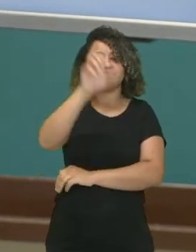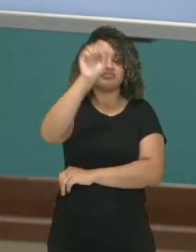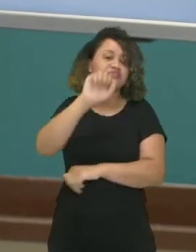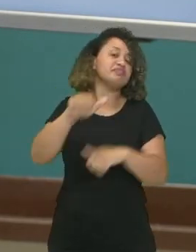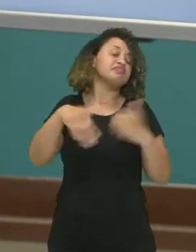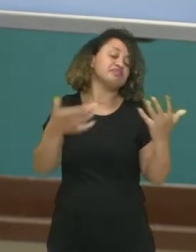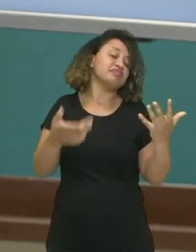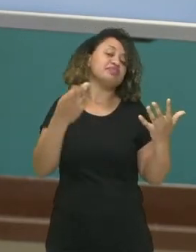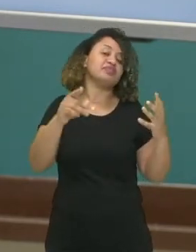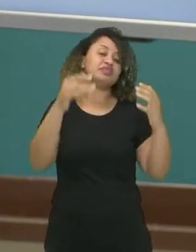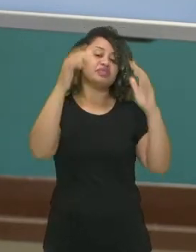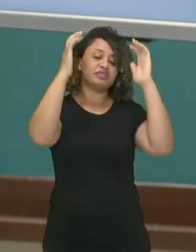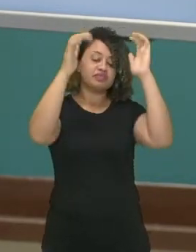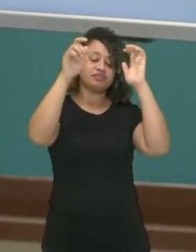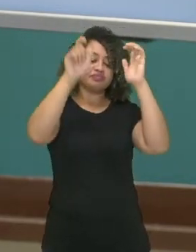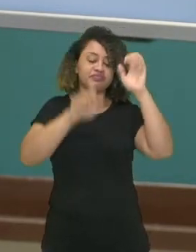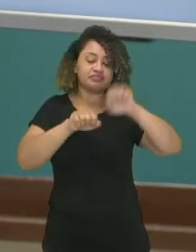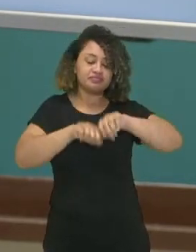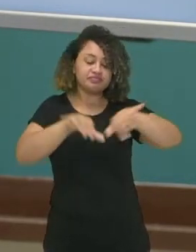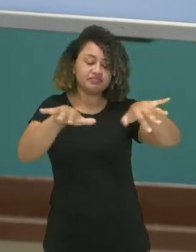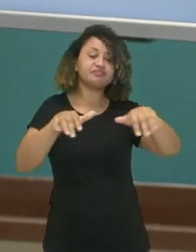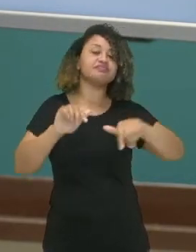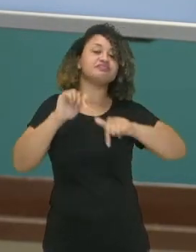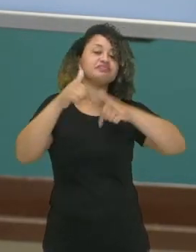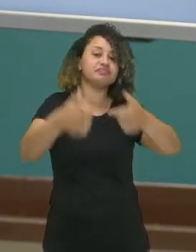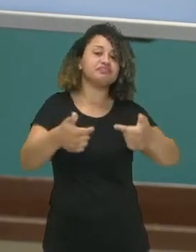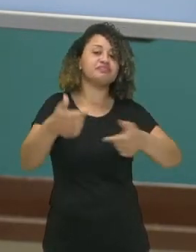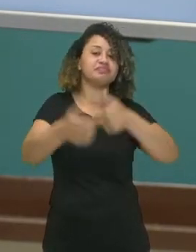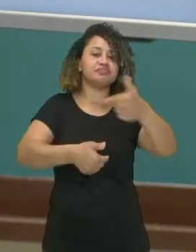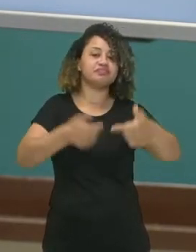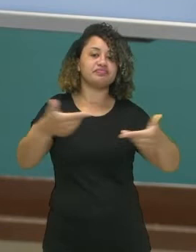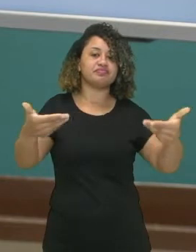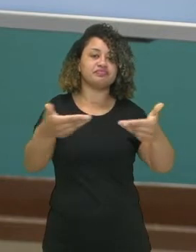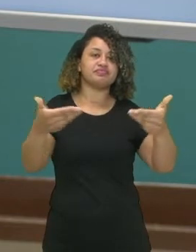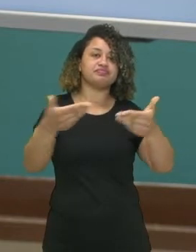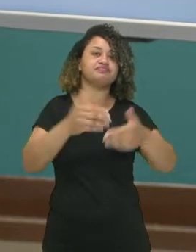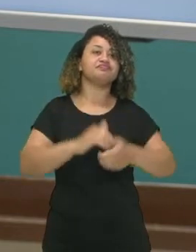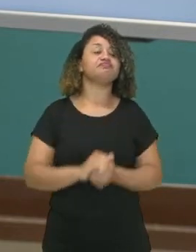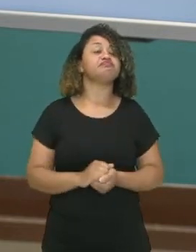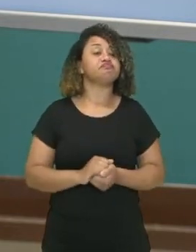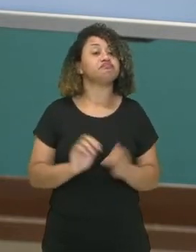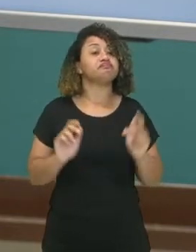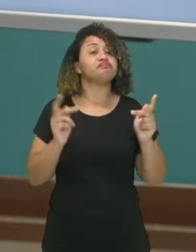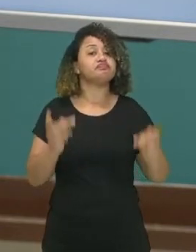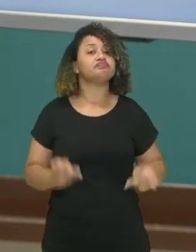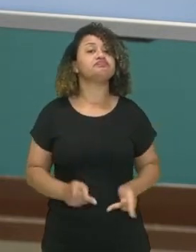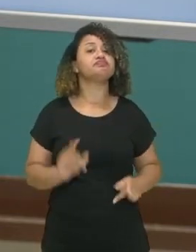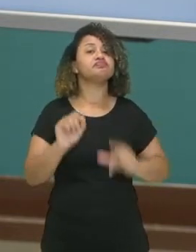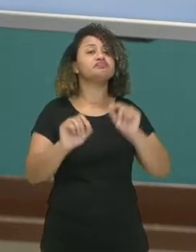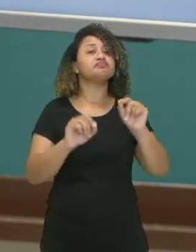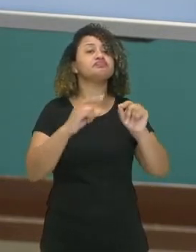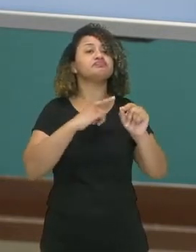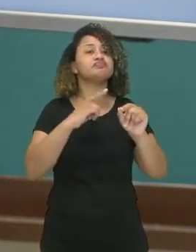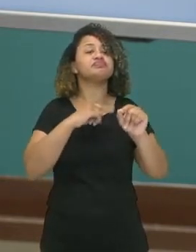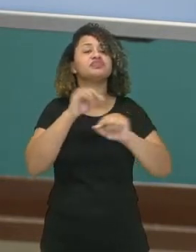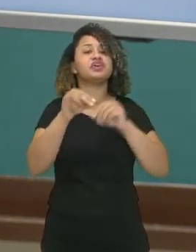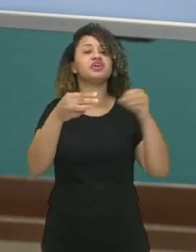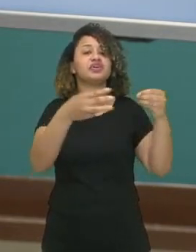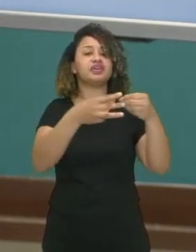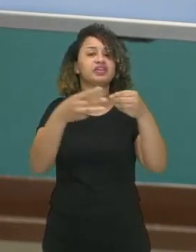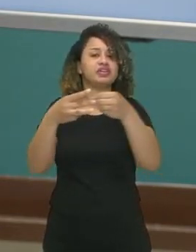o seu sistema nervoso está trabalhando. O sistema nervoso humano é formado, então, por células.